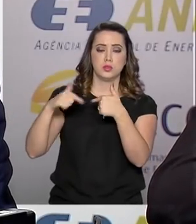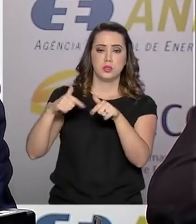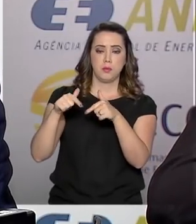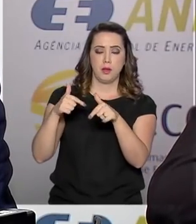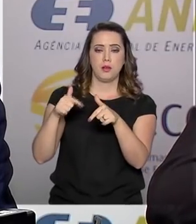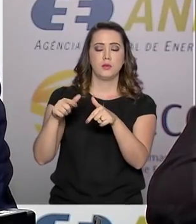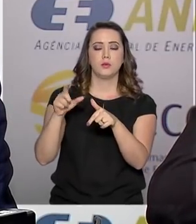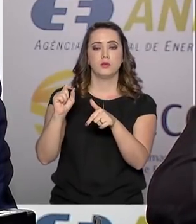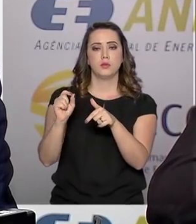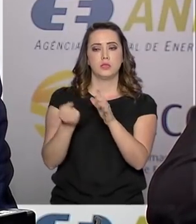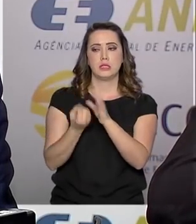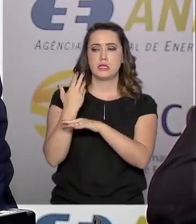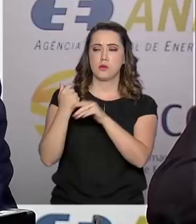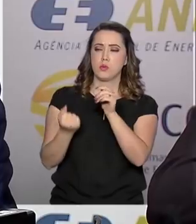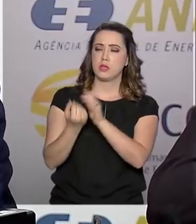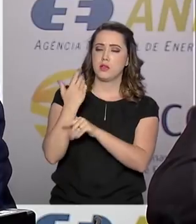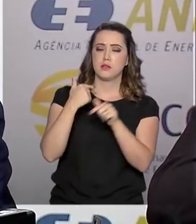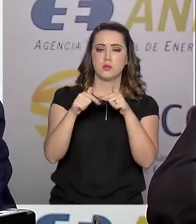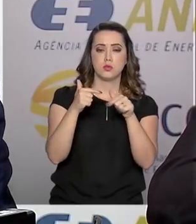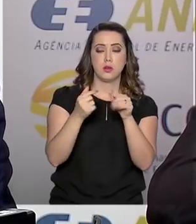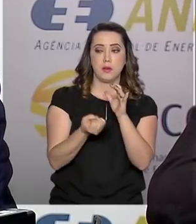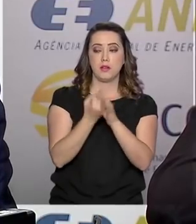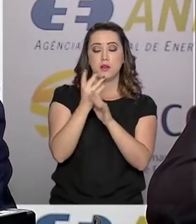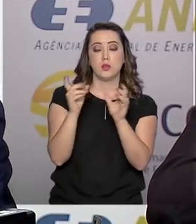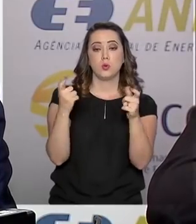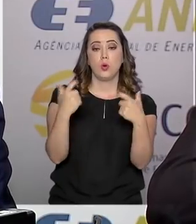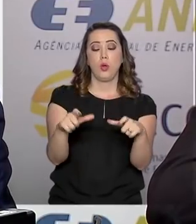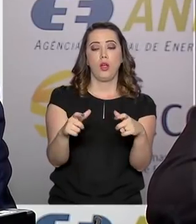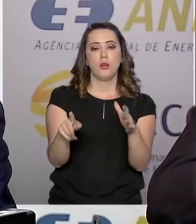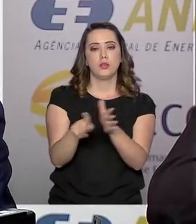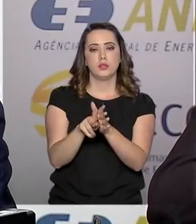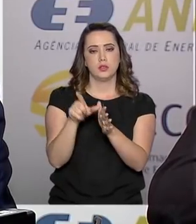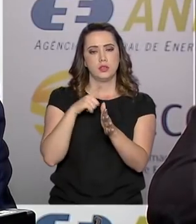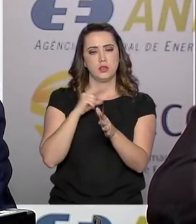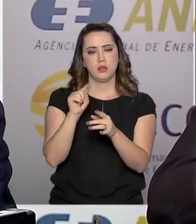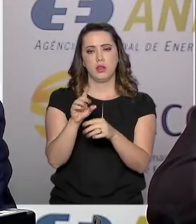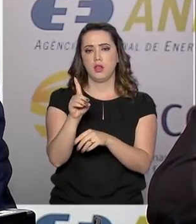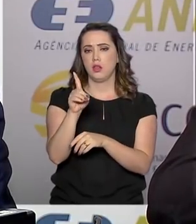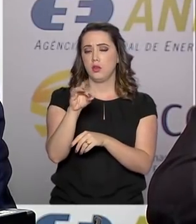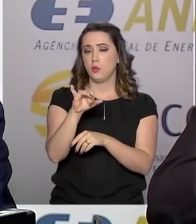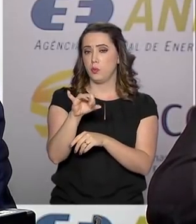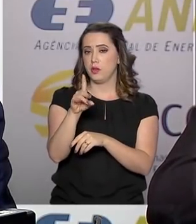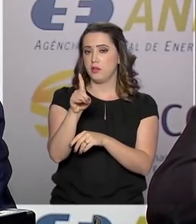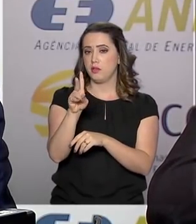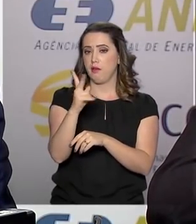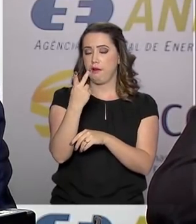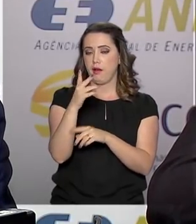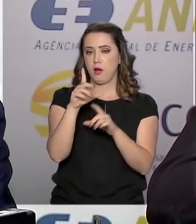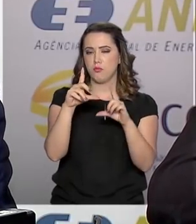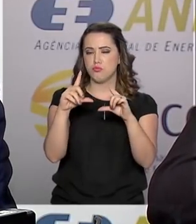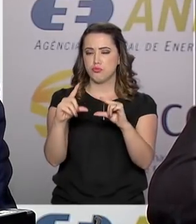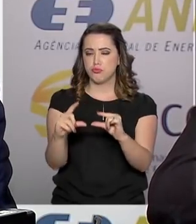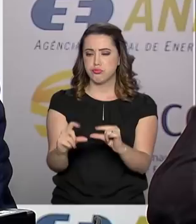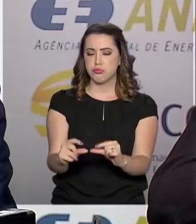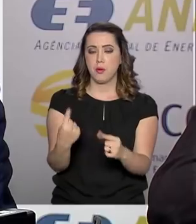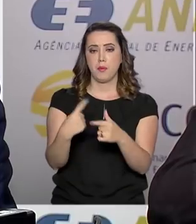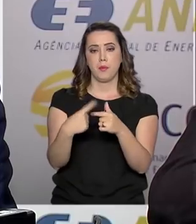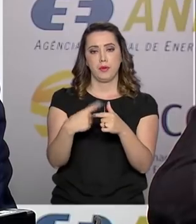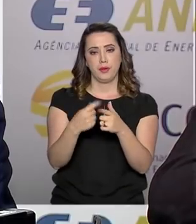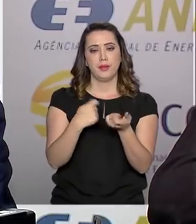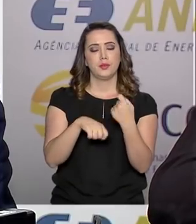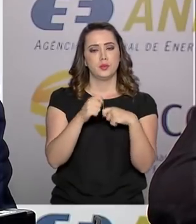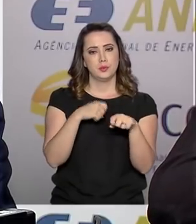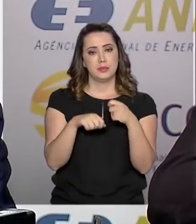destacados serão gerados nessas regiões, onde há um IDH baixo, em função de condições